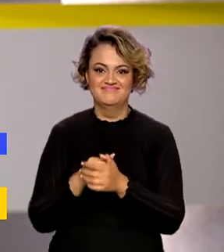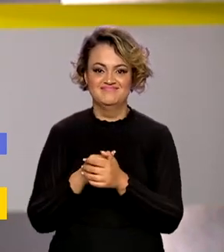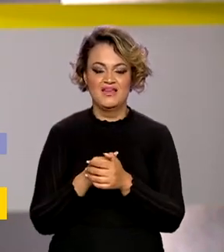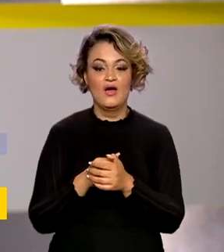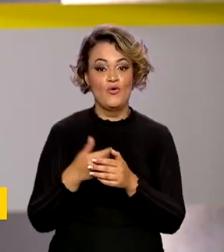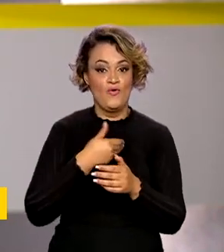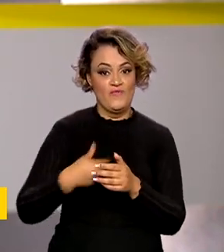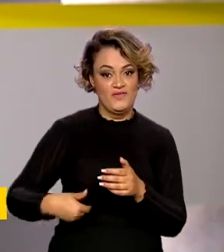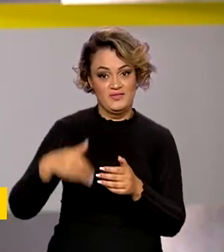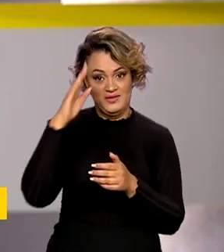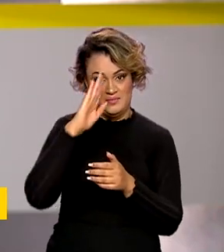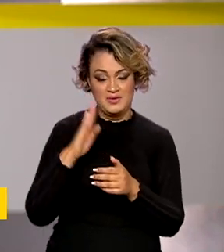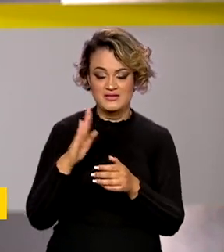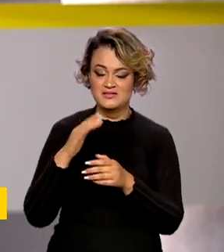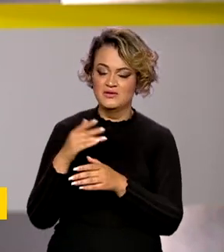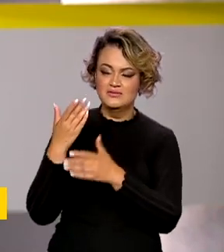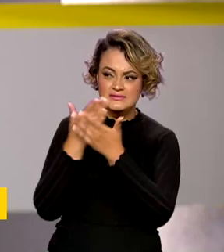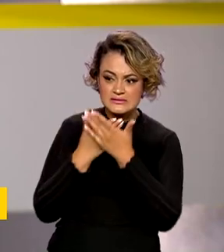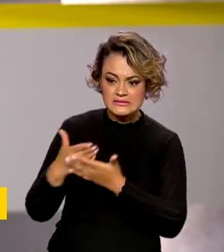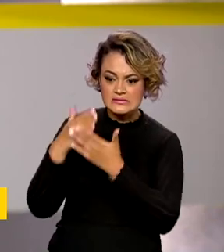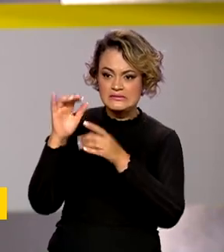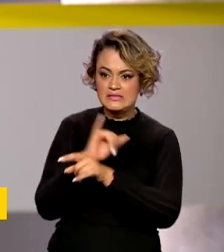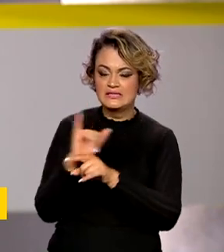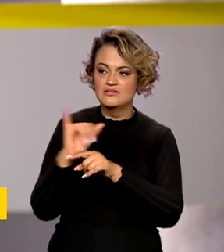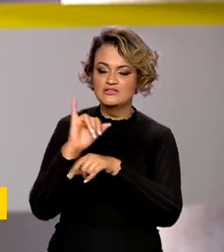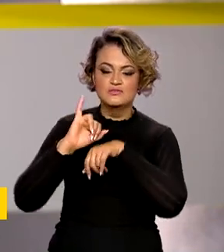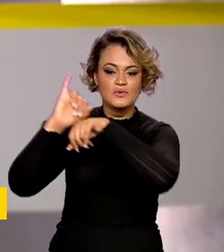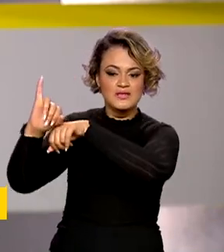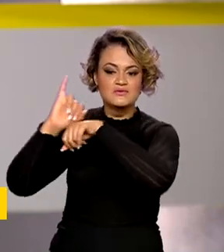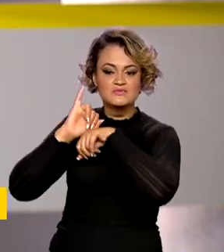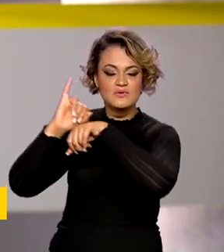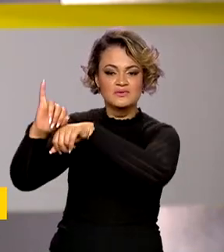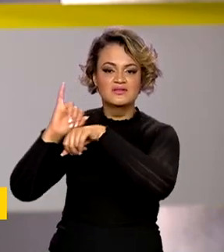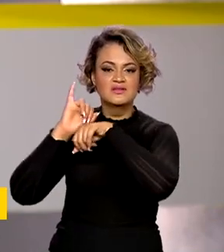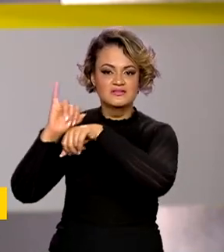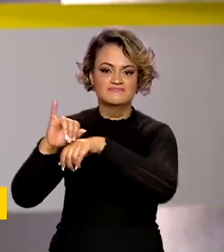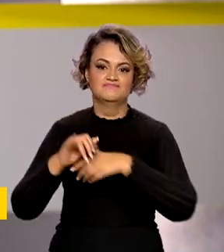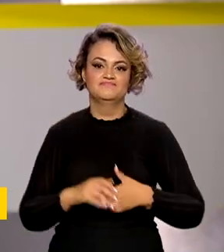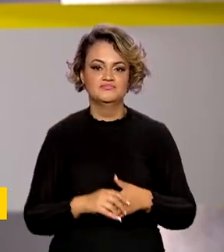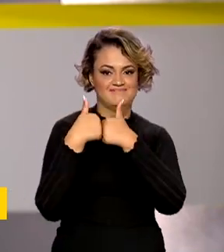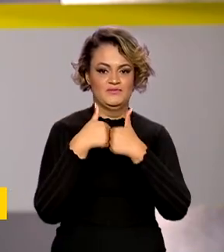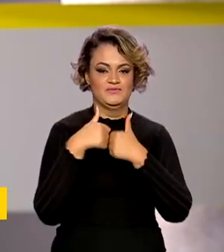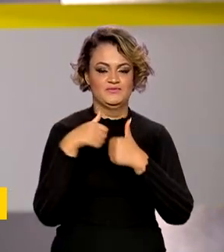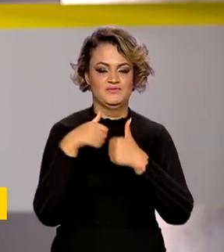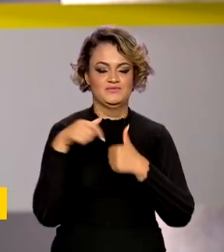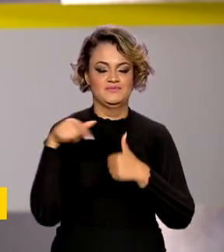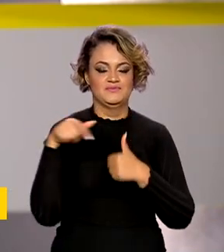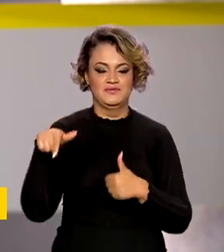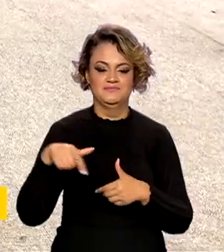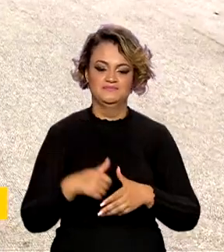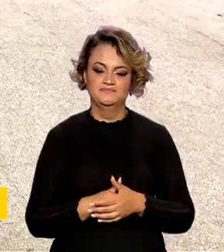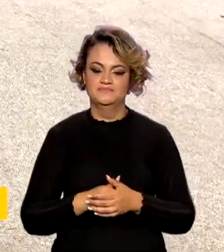governo brasileiro também estuda uma forma de financiar as exportações brasileiras para os vizinhos sul-americanos.